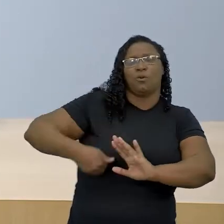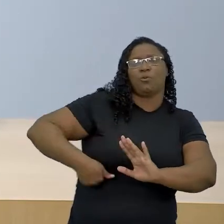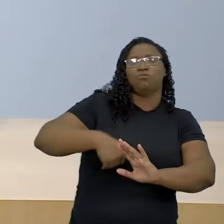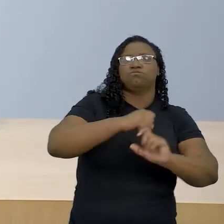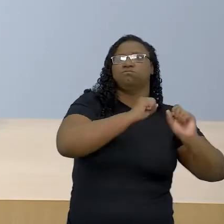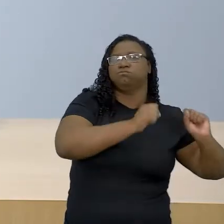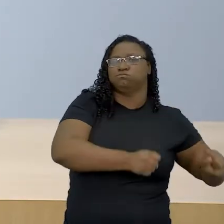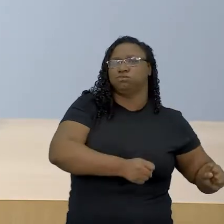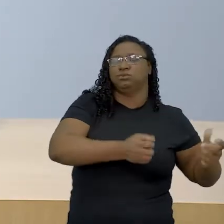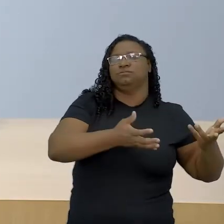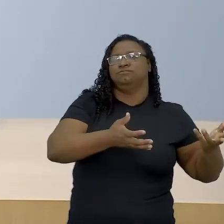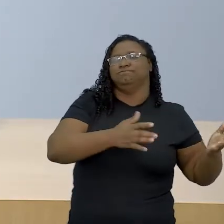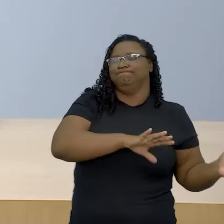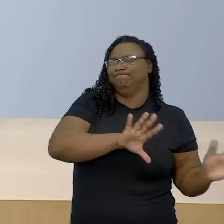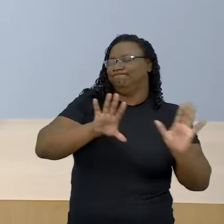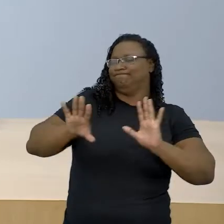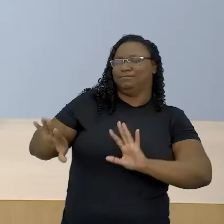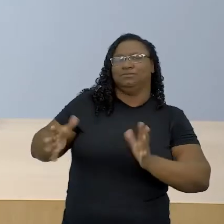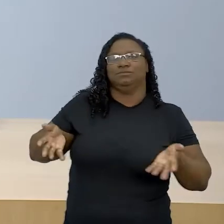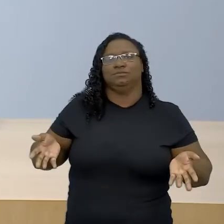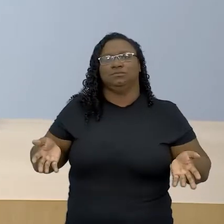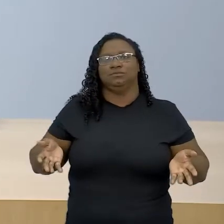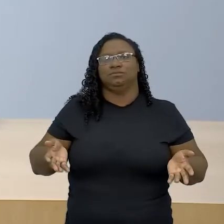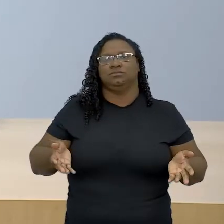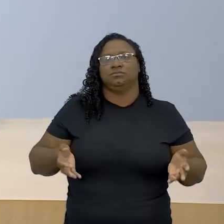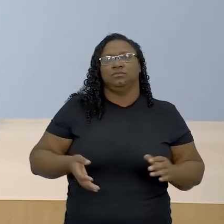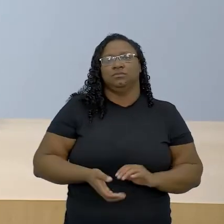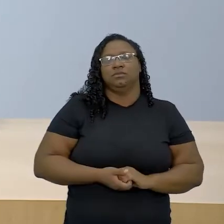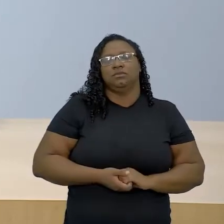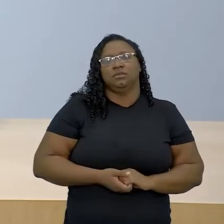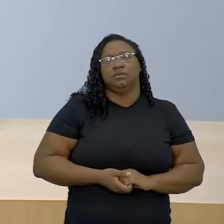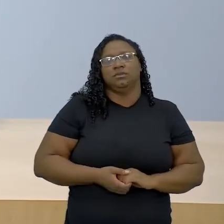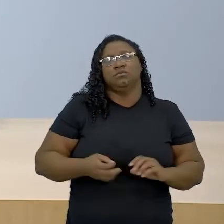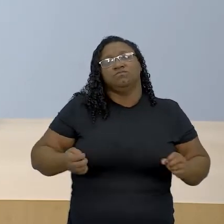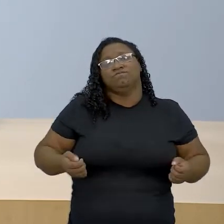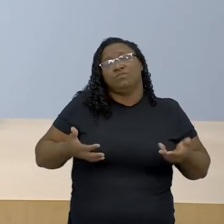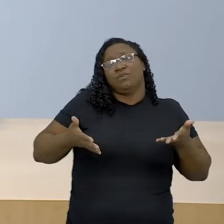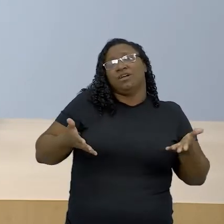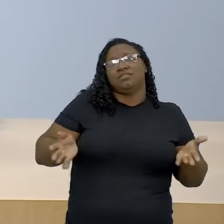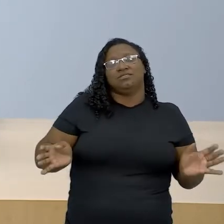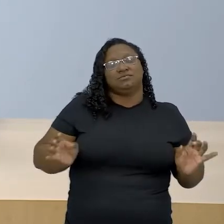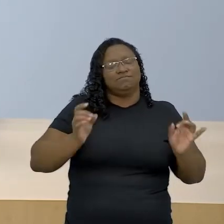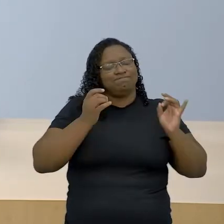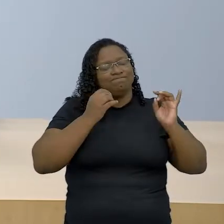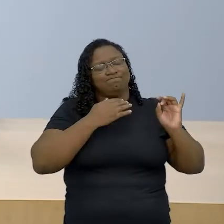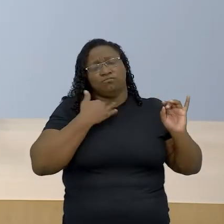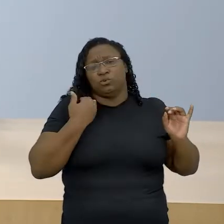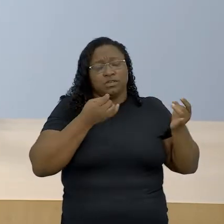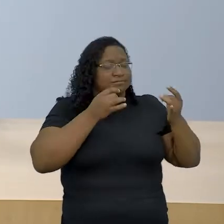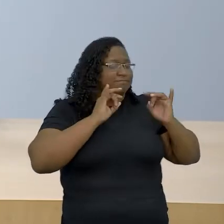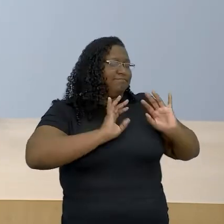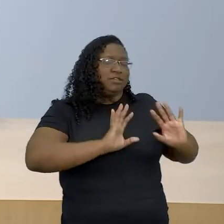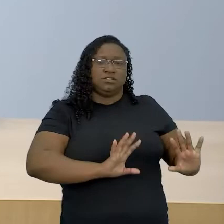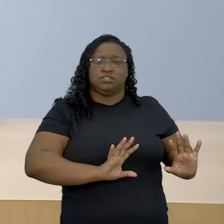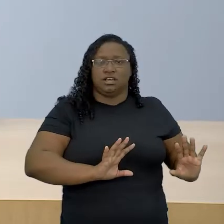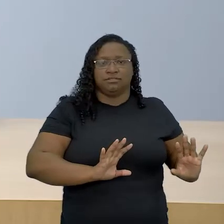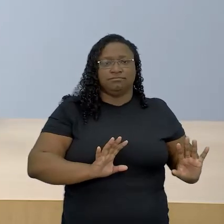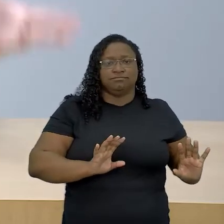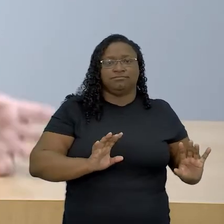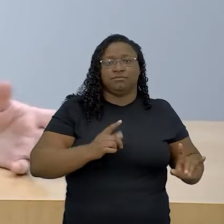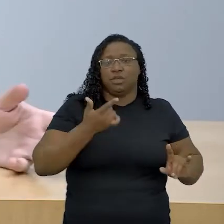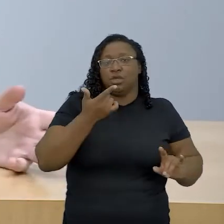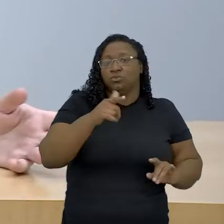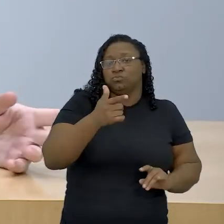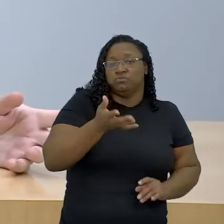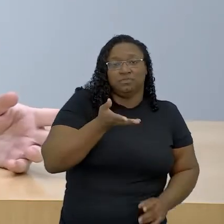do mundo, quase que literalmente deixados para morrer. Sem acesso à alimentação, sem acesso a